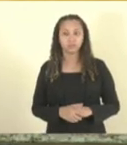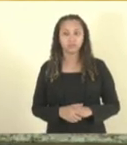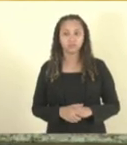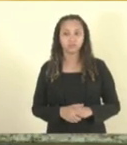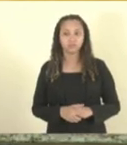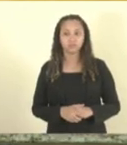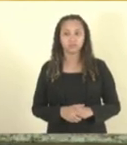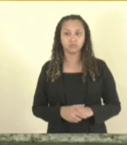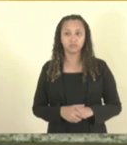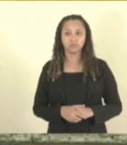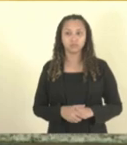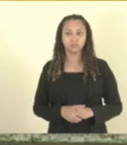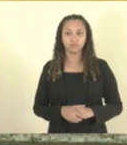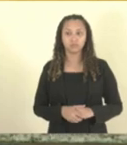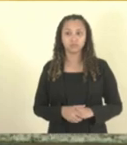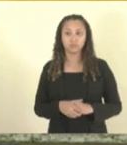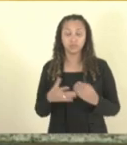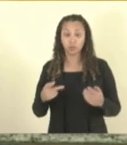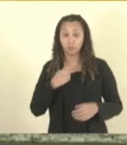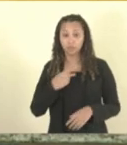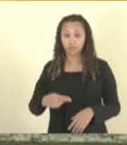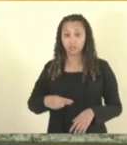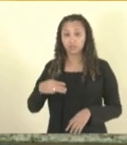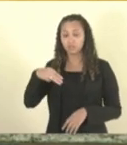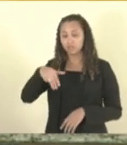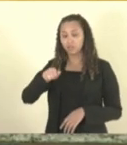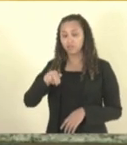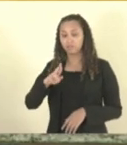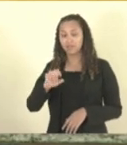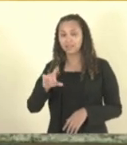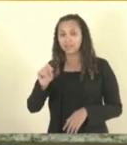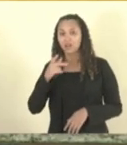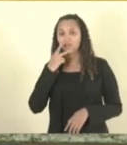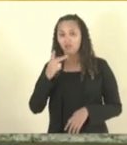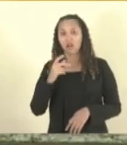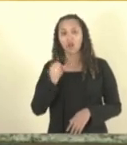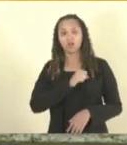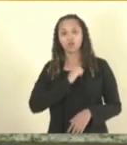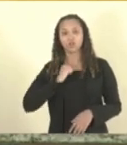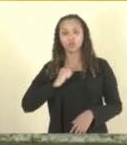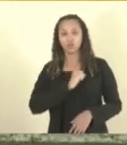como diz o nosso presidente Marcelo Santos, Superman do Noroeste.